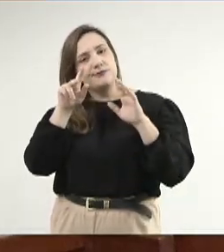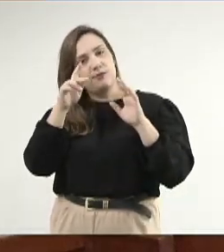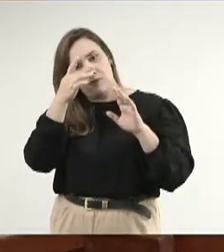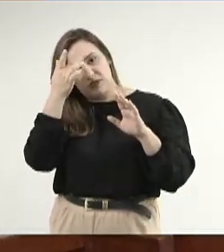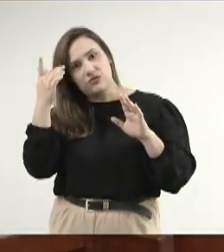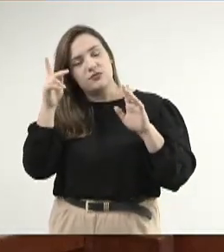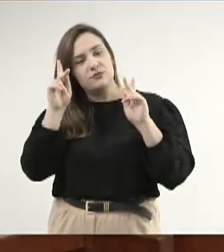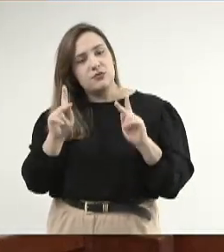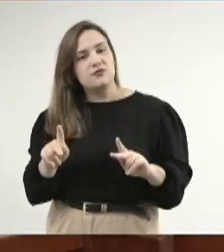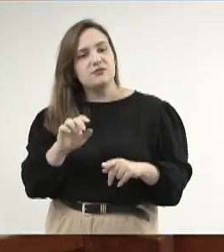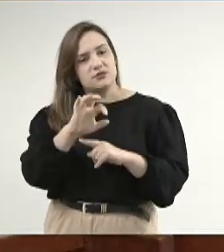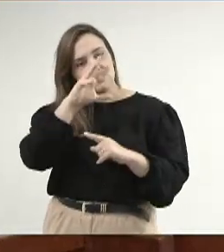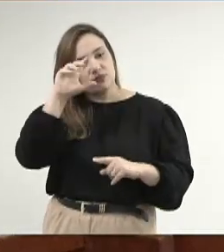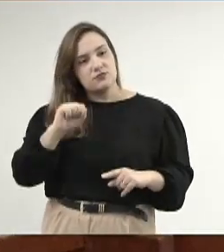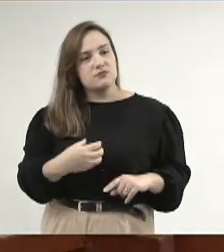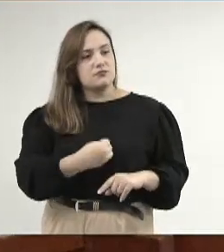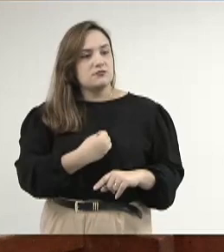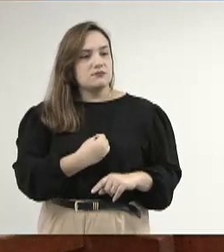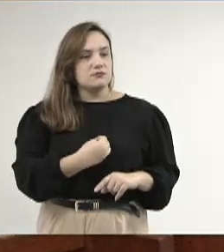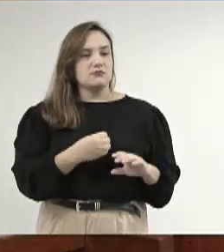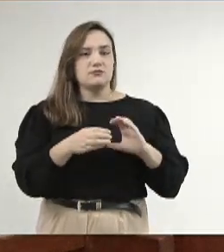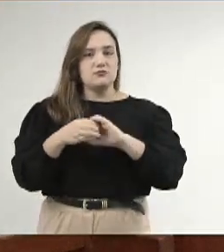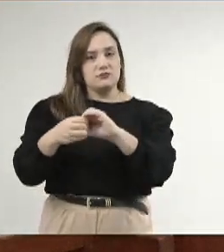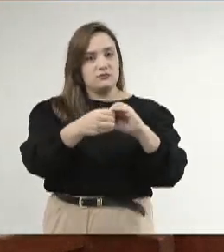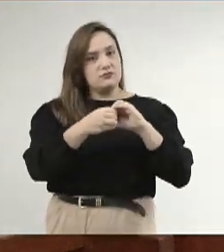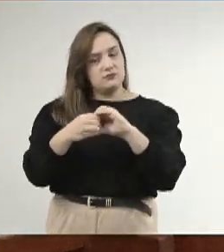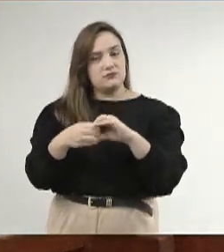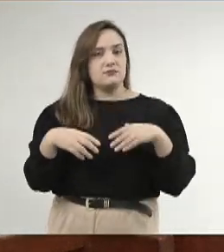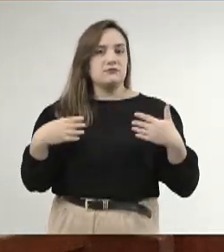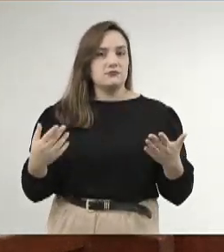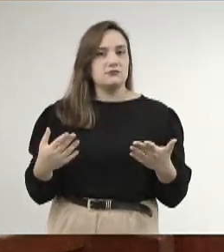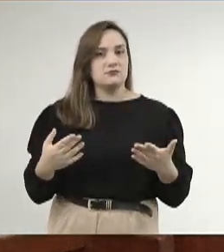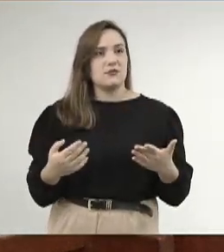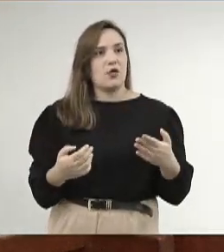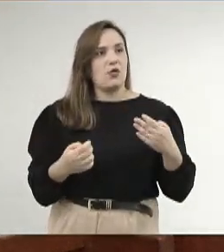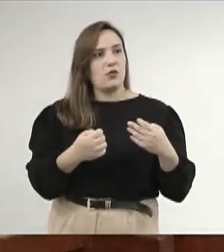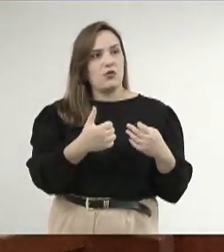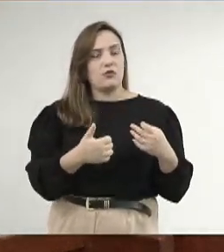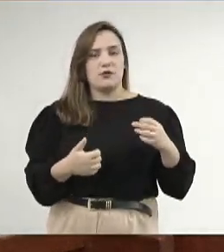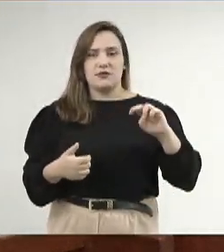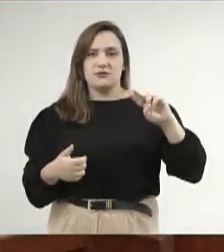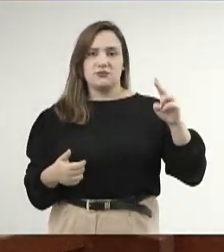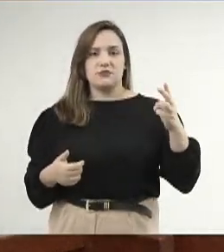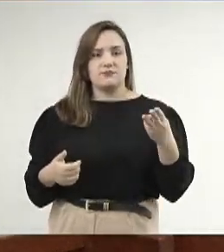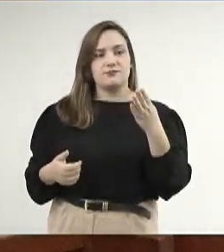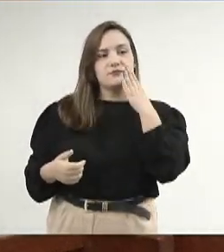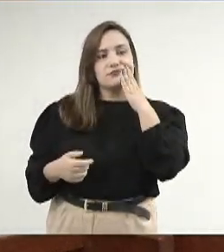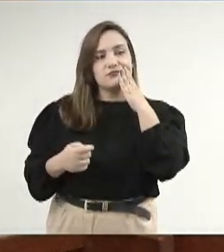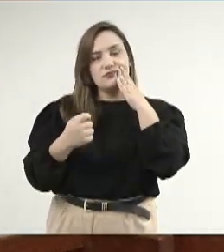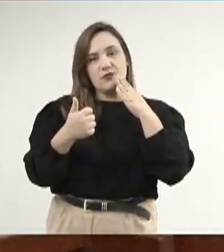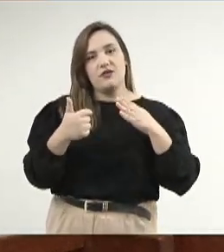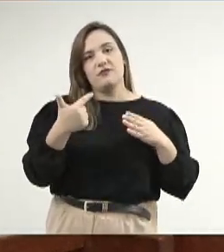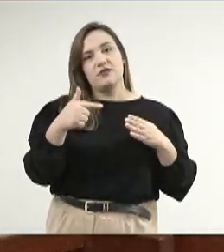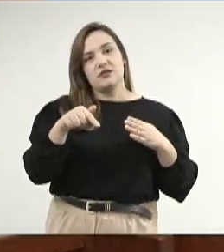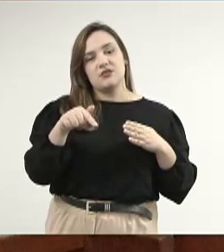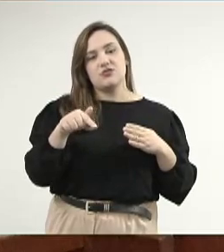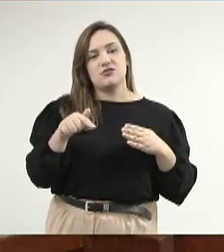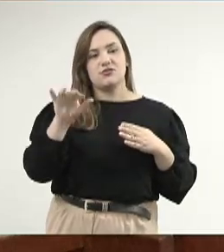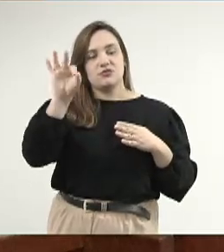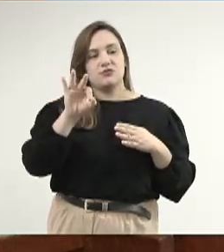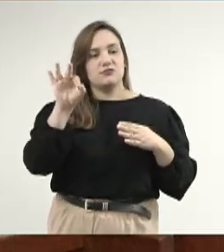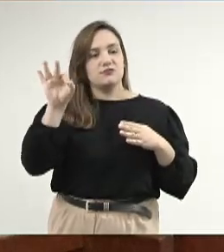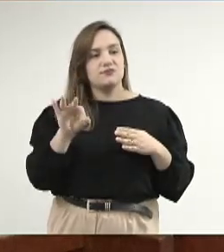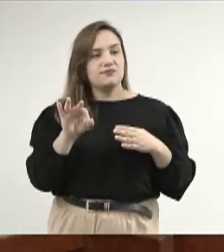parte de uma cooperativa. Ou seja, nós estamos quase 2 milhões, olha aí, praticamente quase que 27% da população